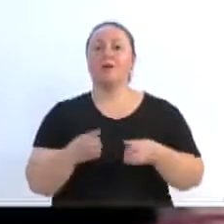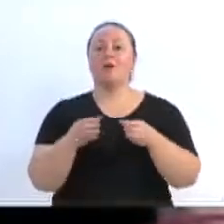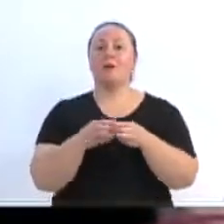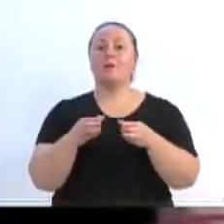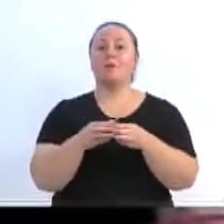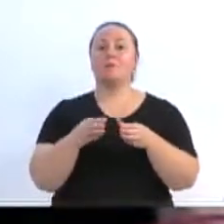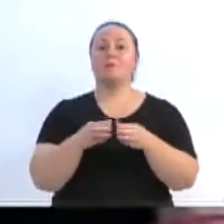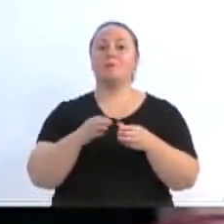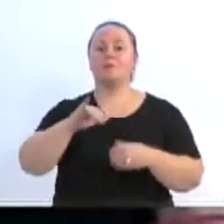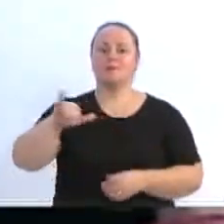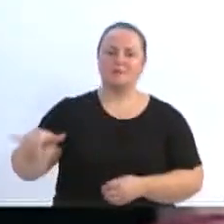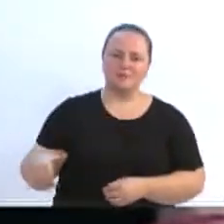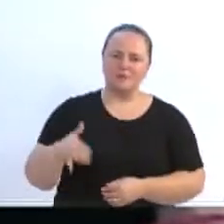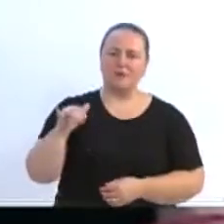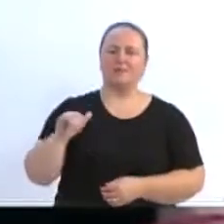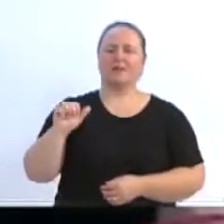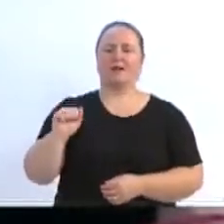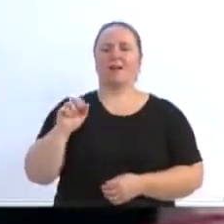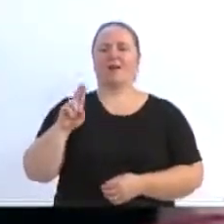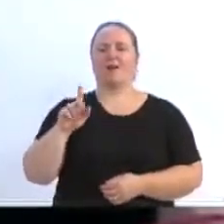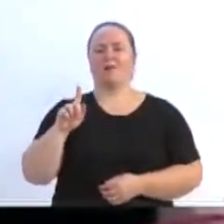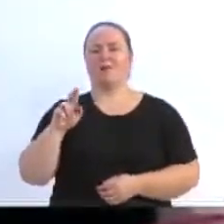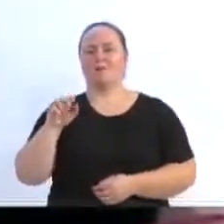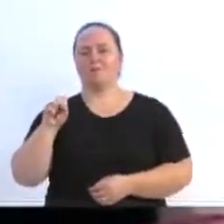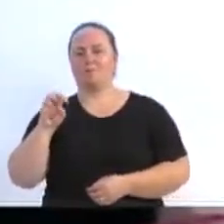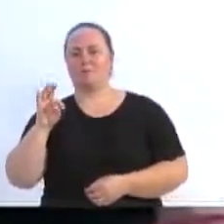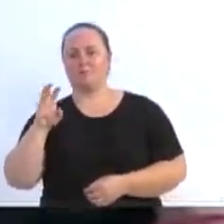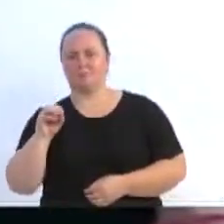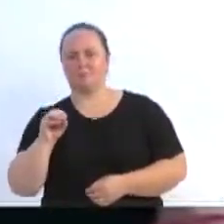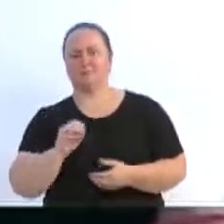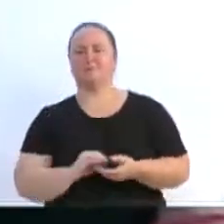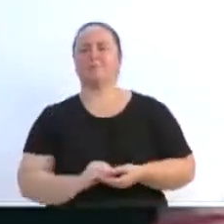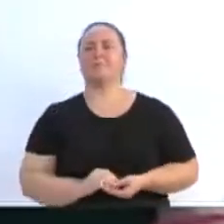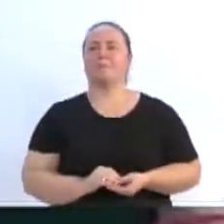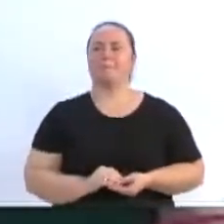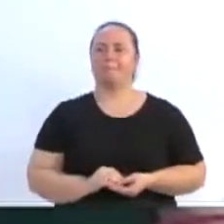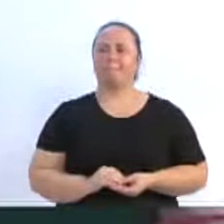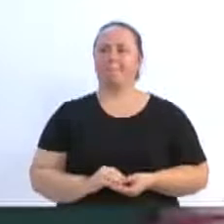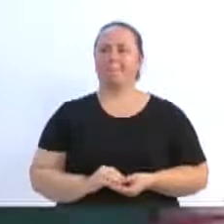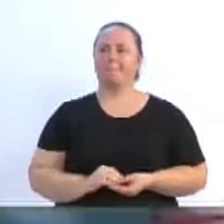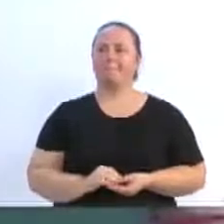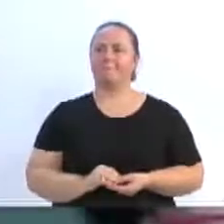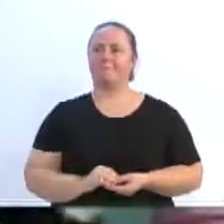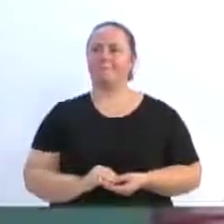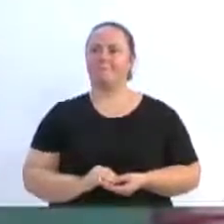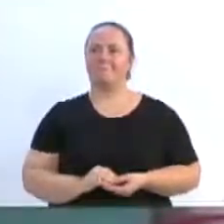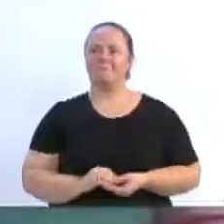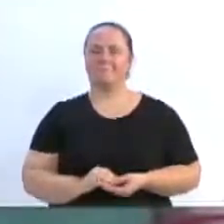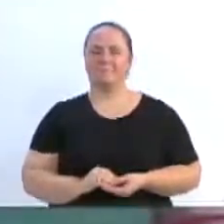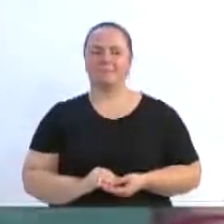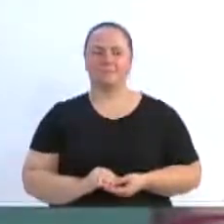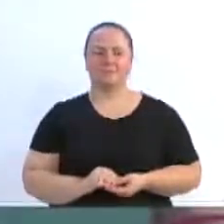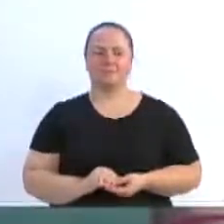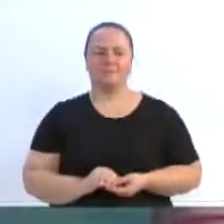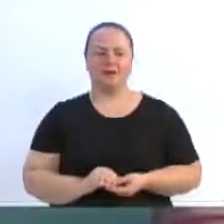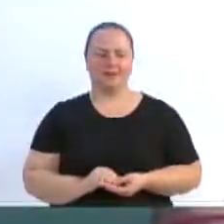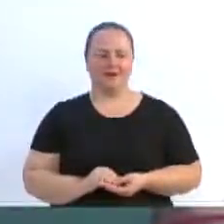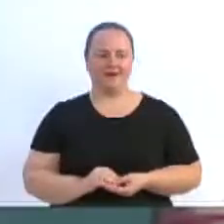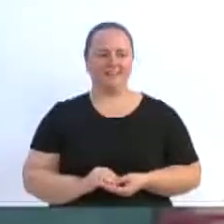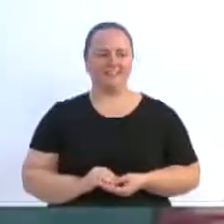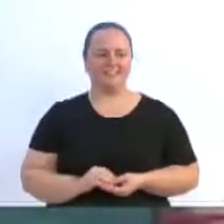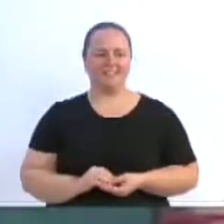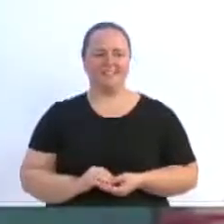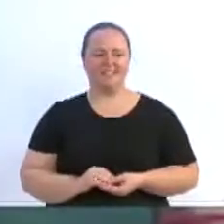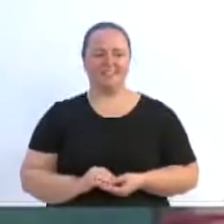Augusto vai na rede! Pela direita! Coloca na rede, faz o